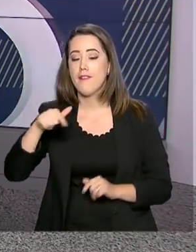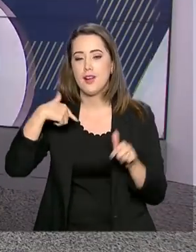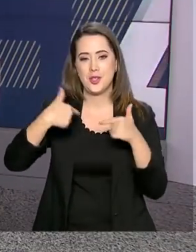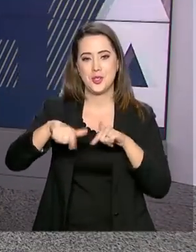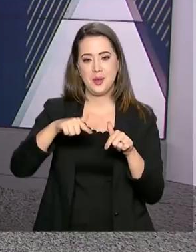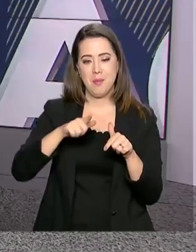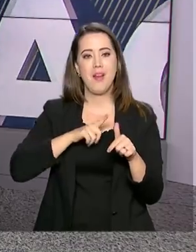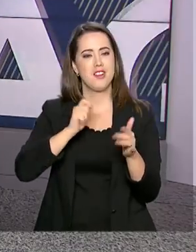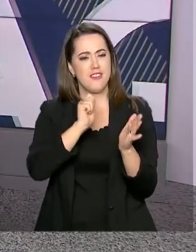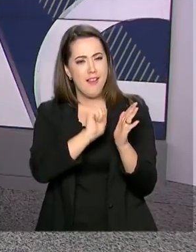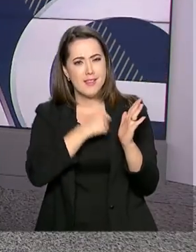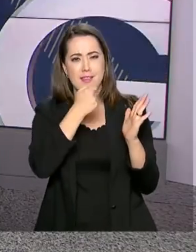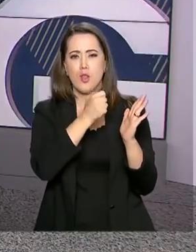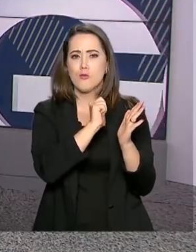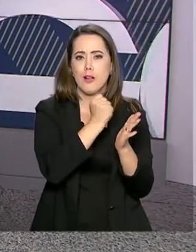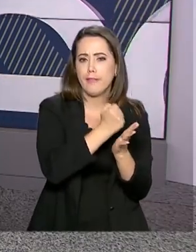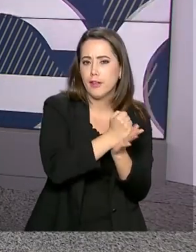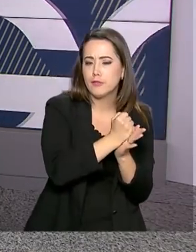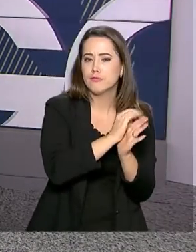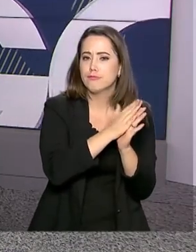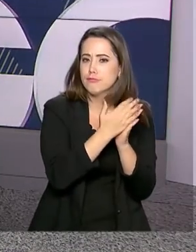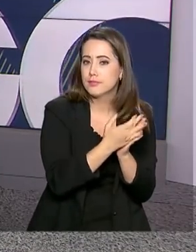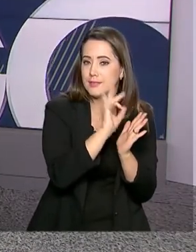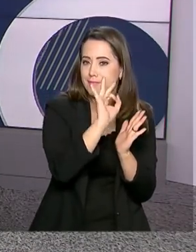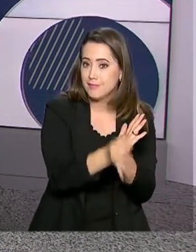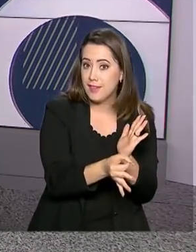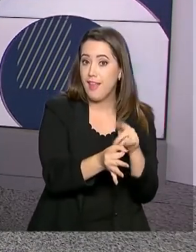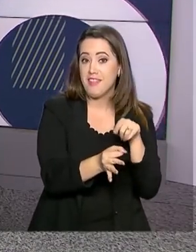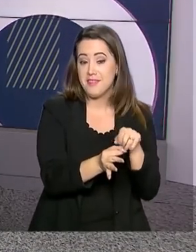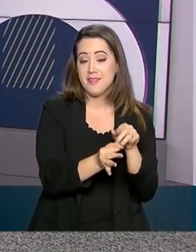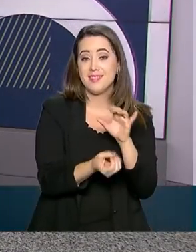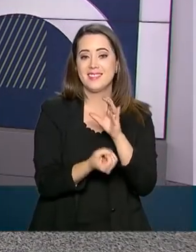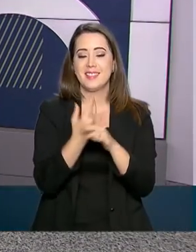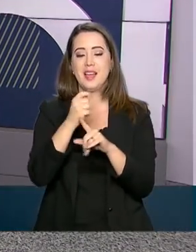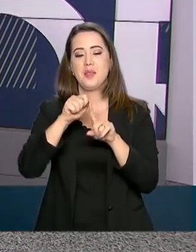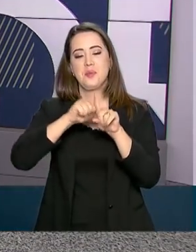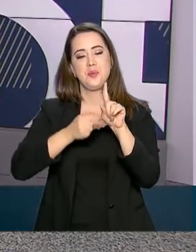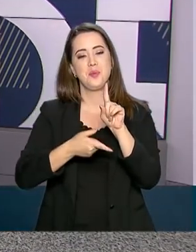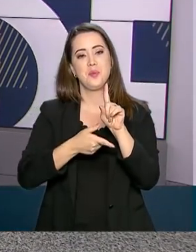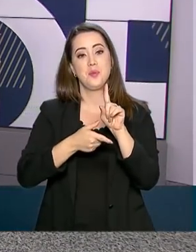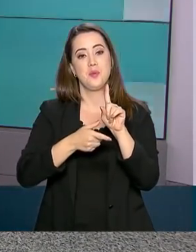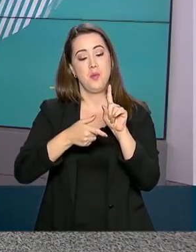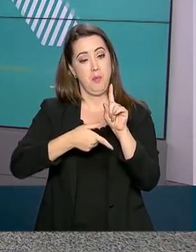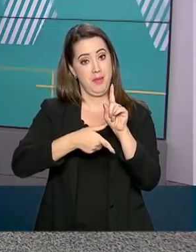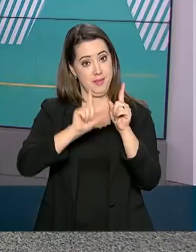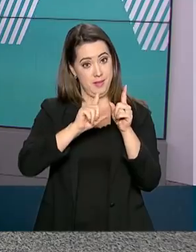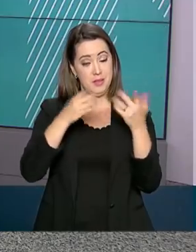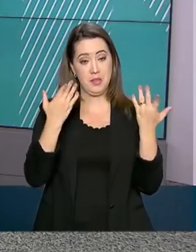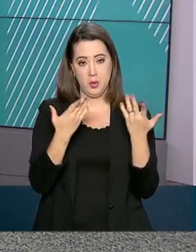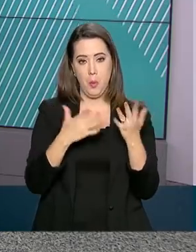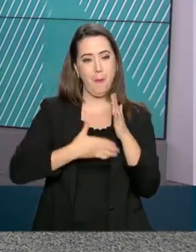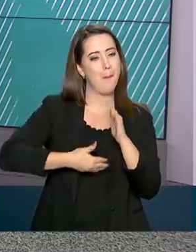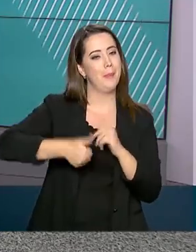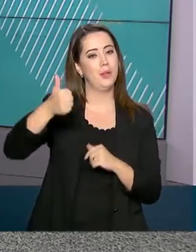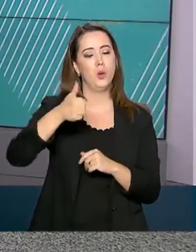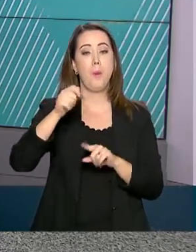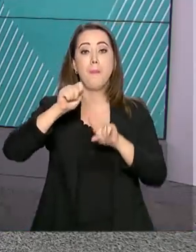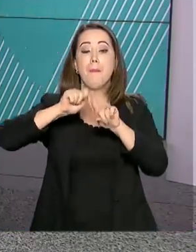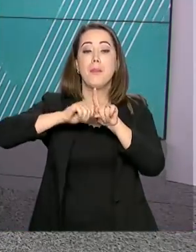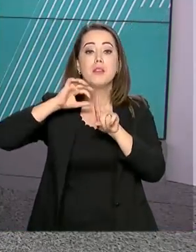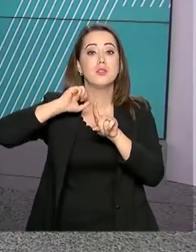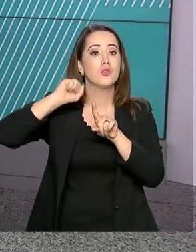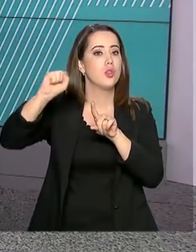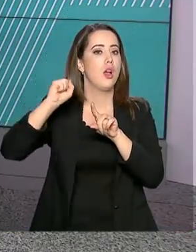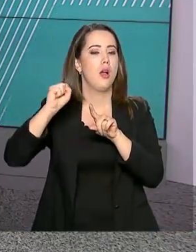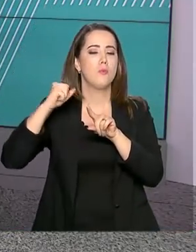trabalho com carteira assinada foram criadas no mês passado. Foi o melhor abril dos últimos seis anos. Os dados são do Cadastro Geral de Empregados